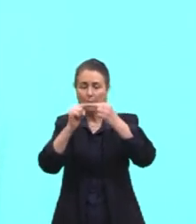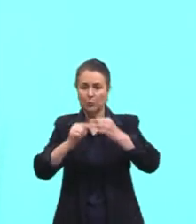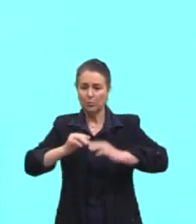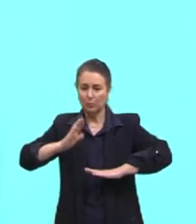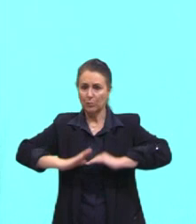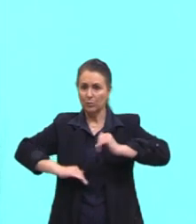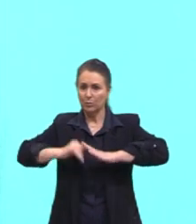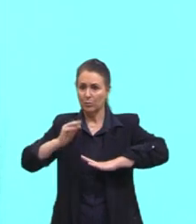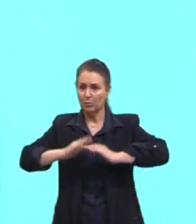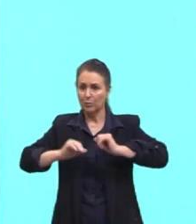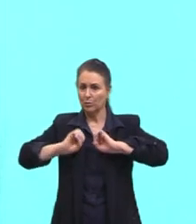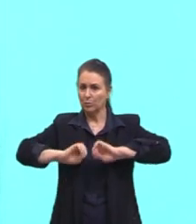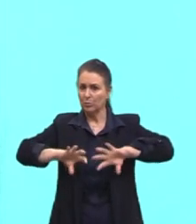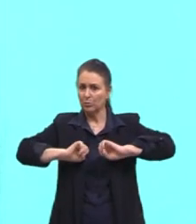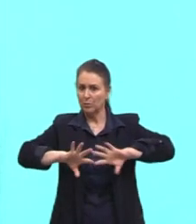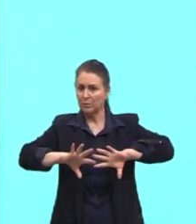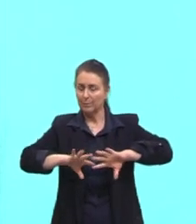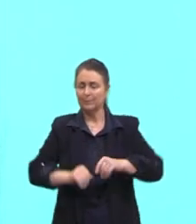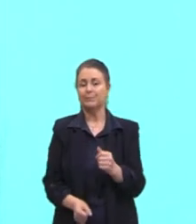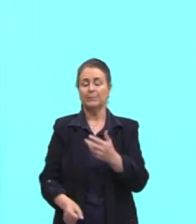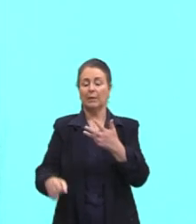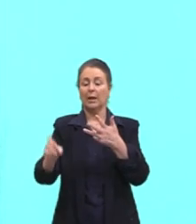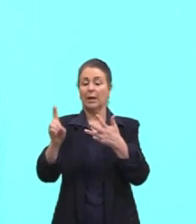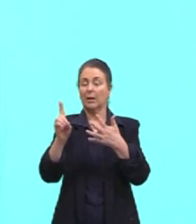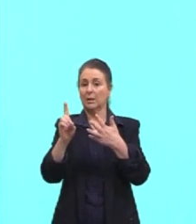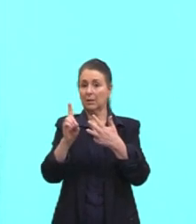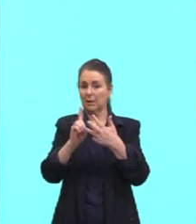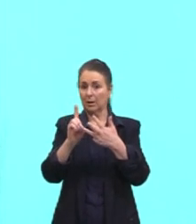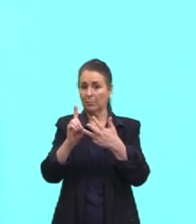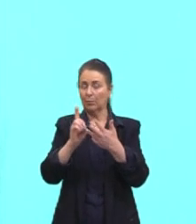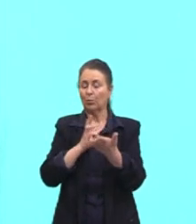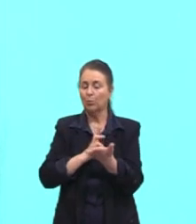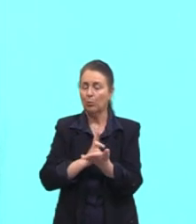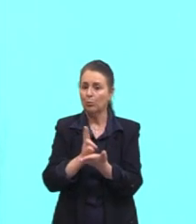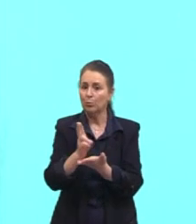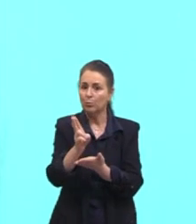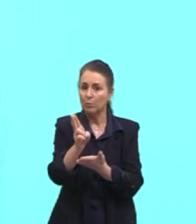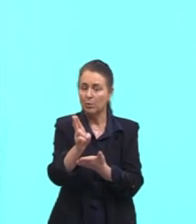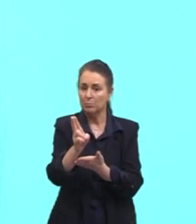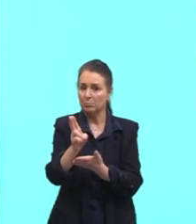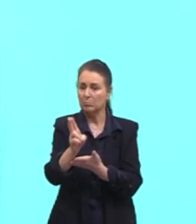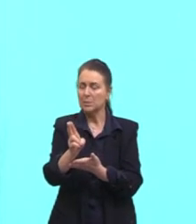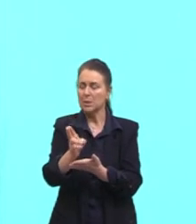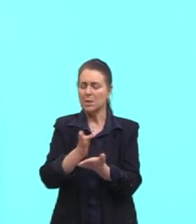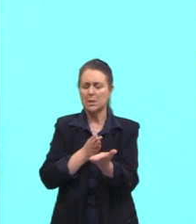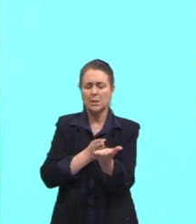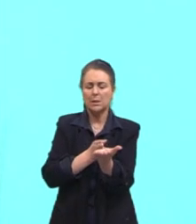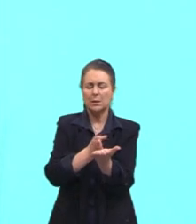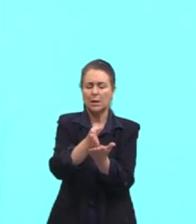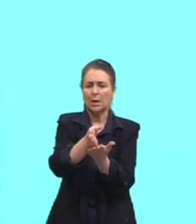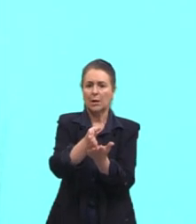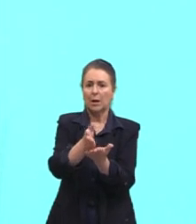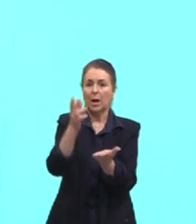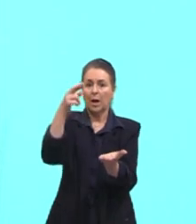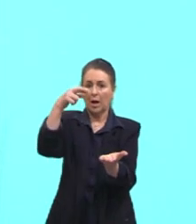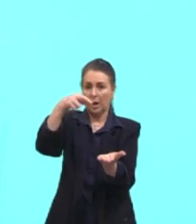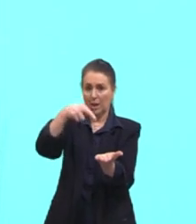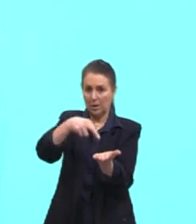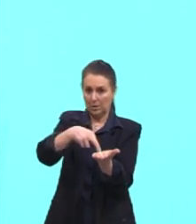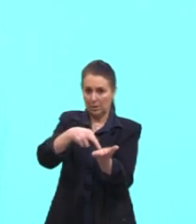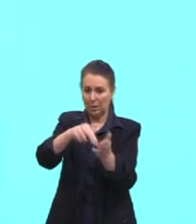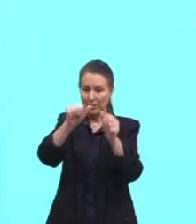educativa? Alternativa D. Mantiveram de forma fiel a realidade nas figuras